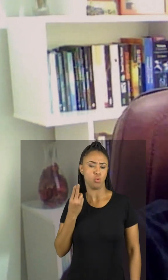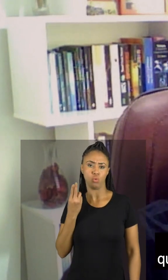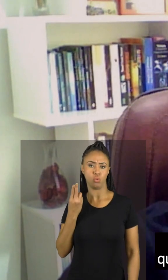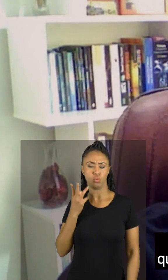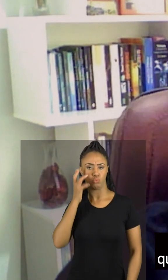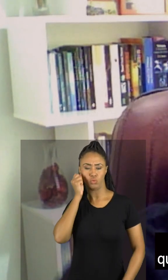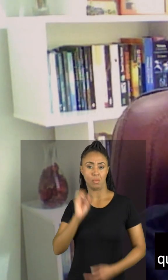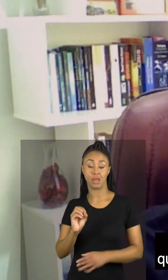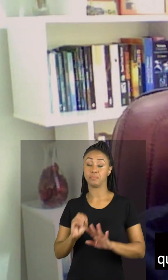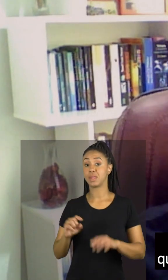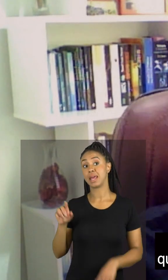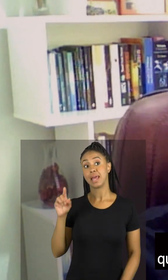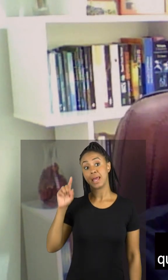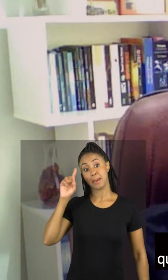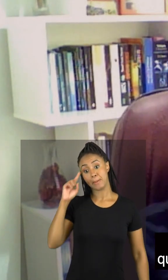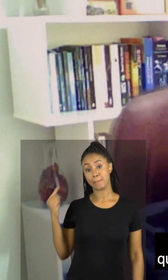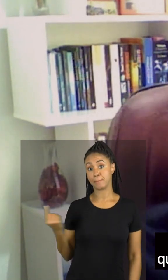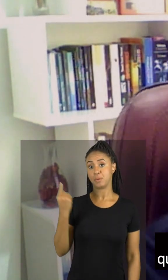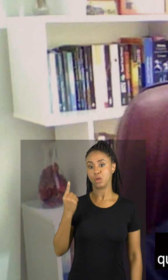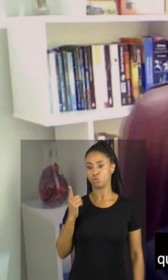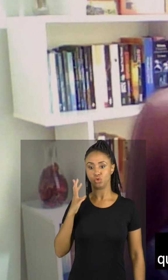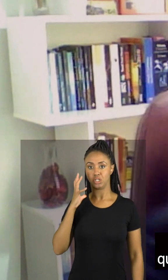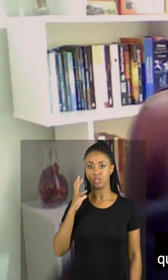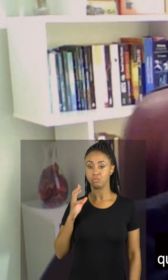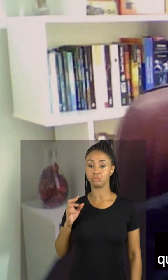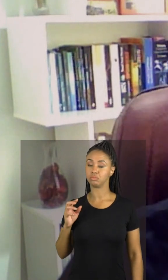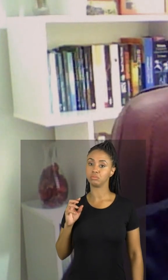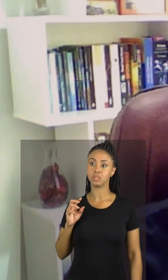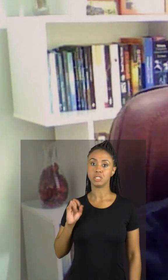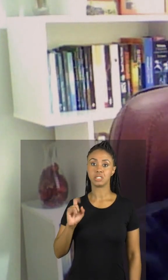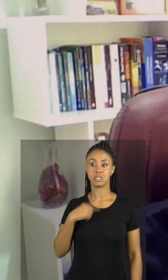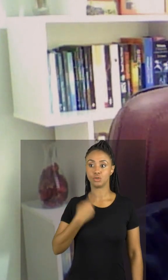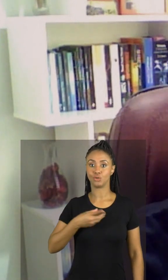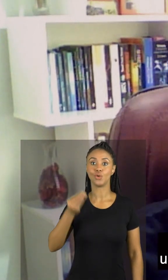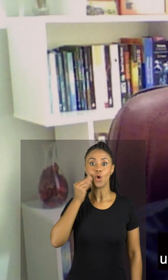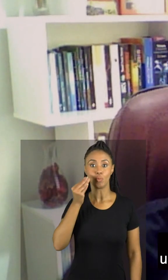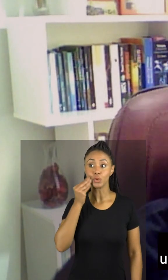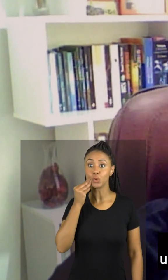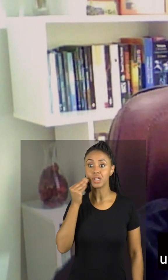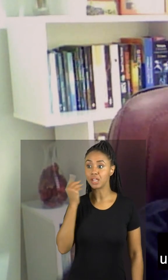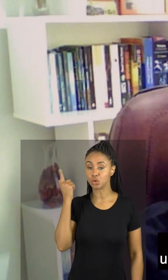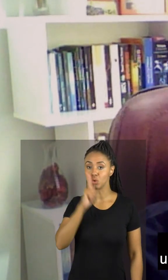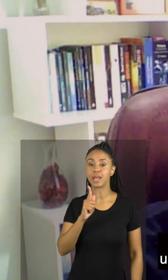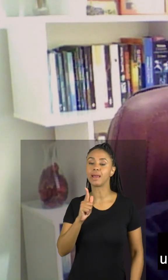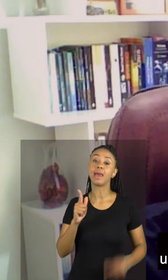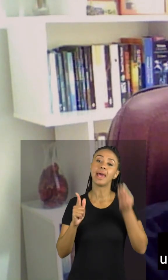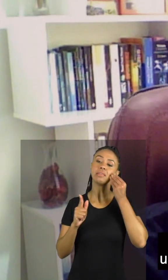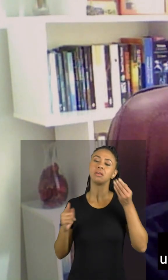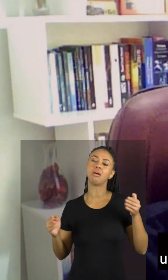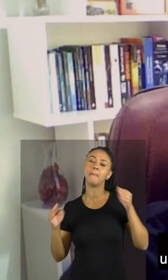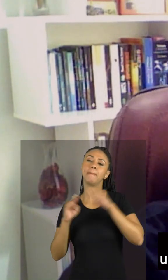A primeira noite que nós tivermos oportunidade, tendemos a compensar